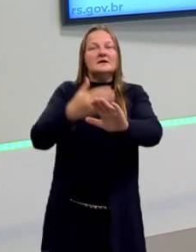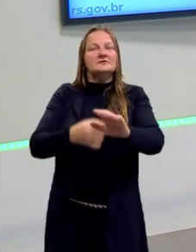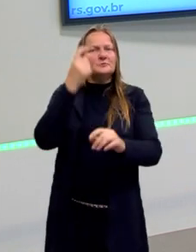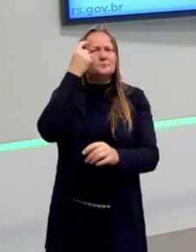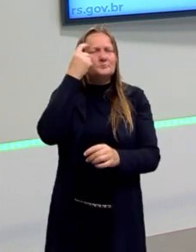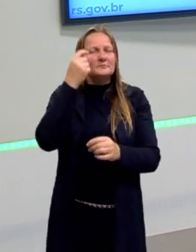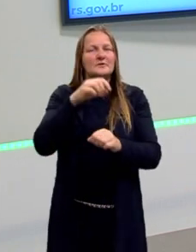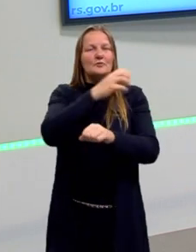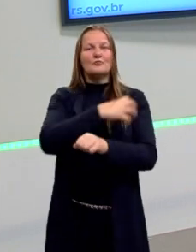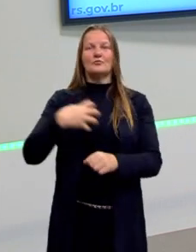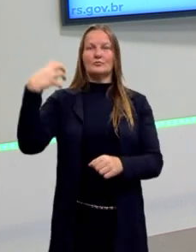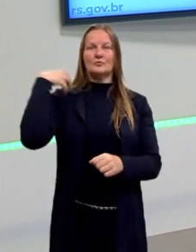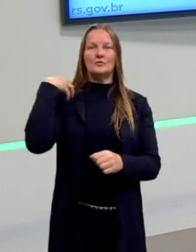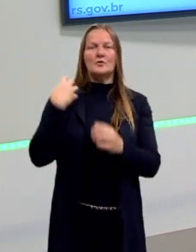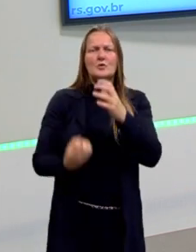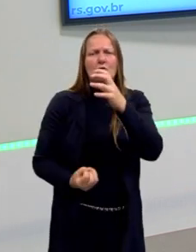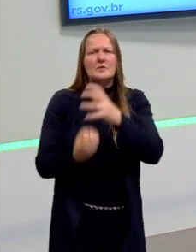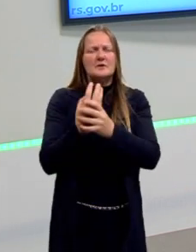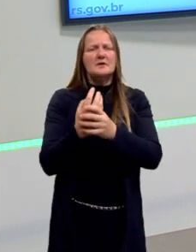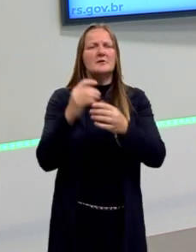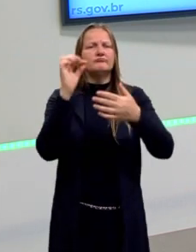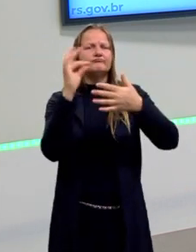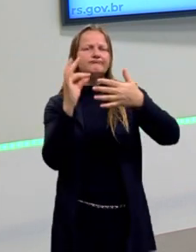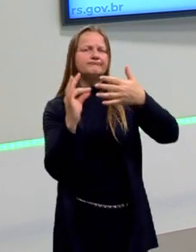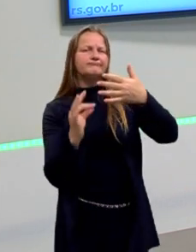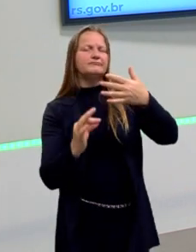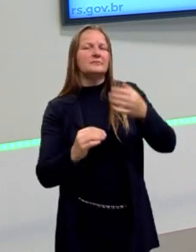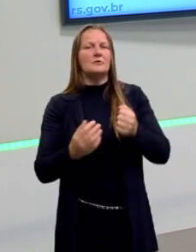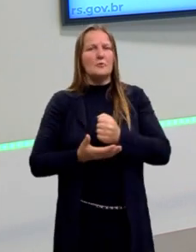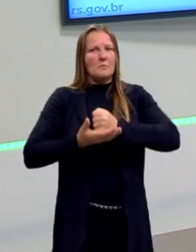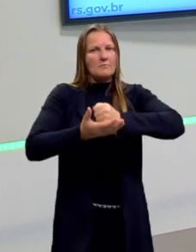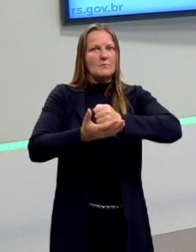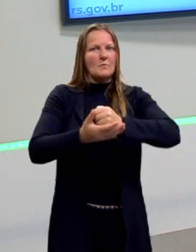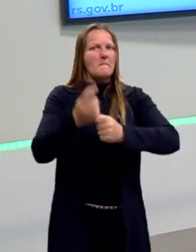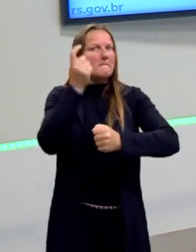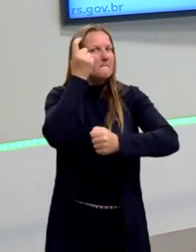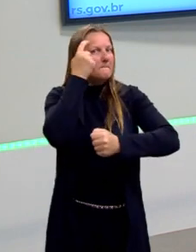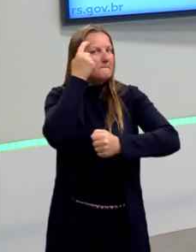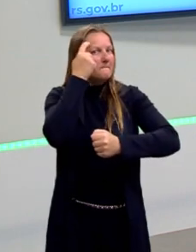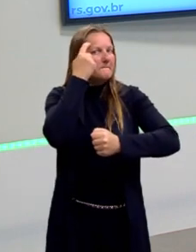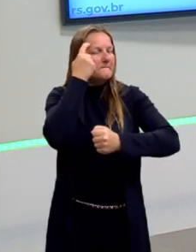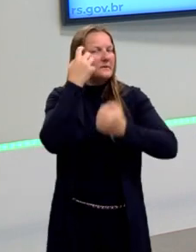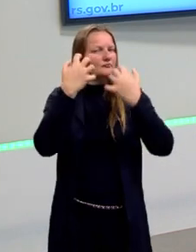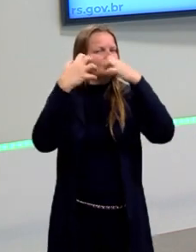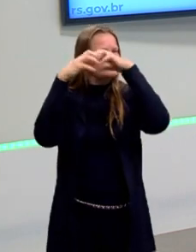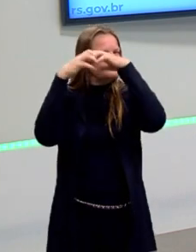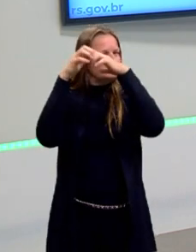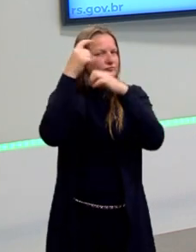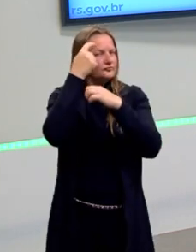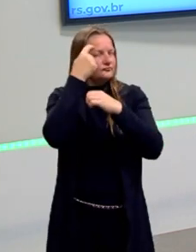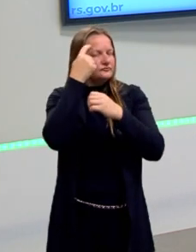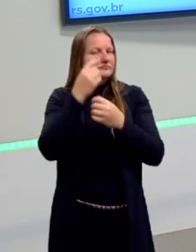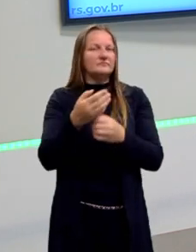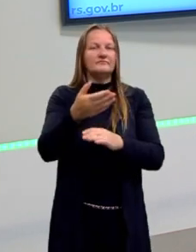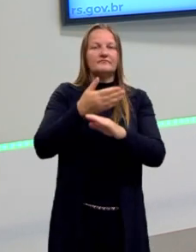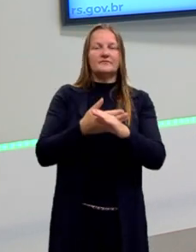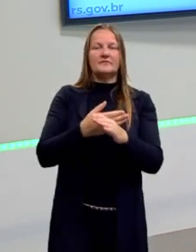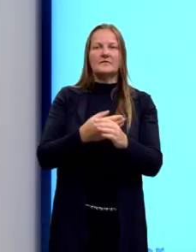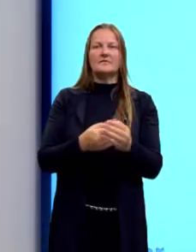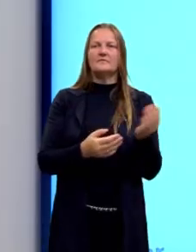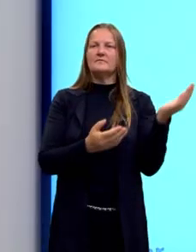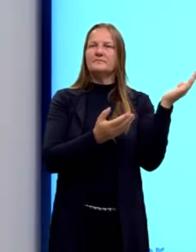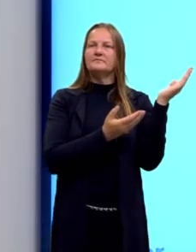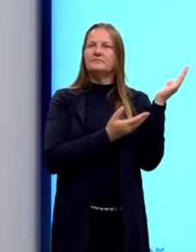Aristóteles, então, cria esses elementos, esse suporte para o pensamento. Lembram? E olha aqui, se nós retornarmos o slide,